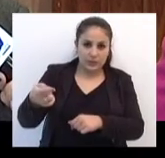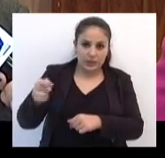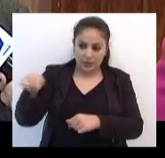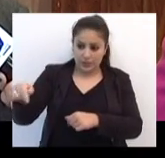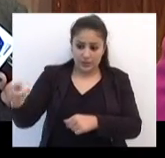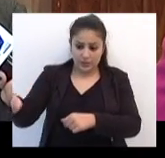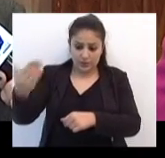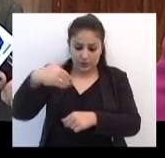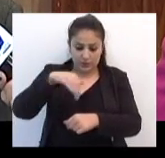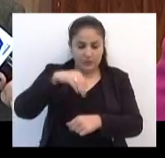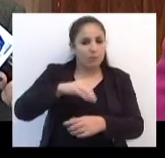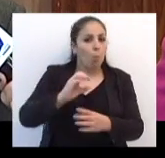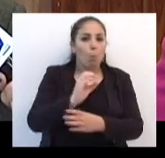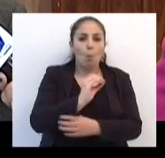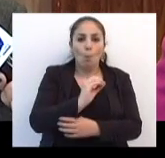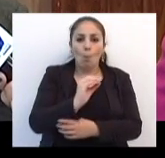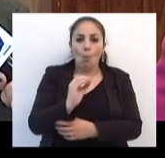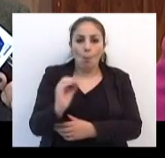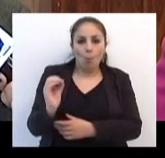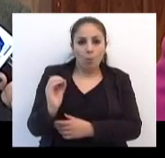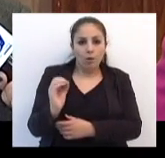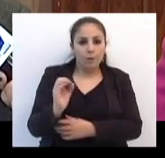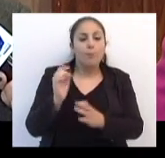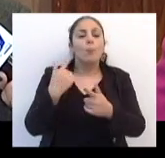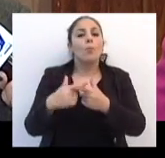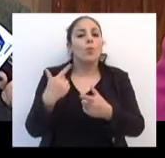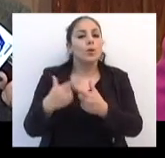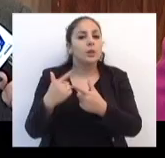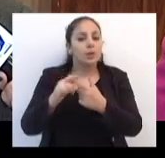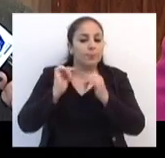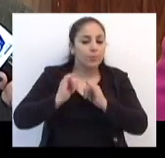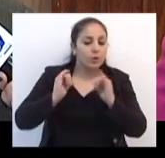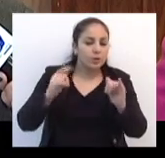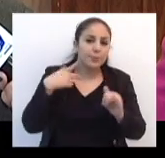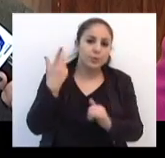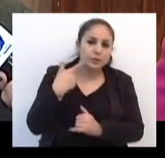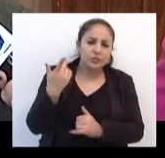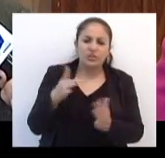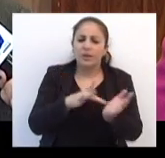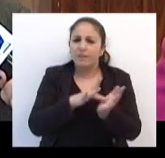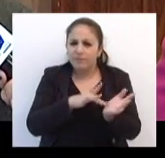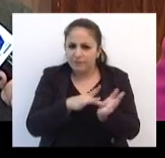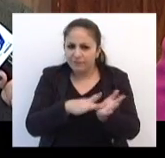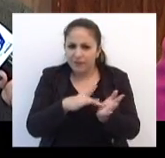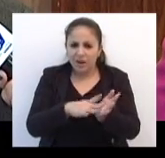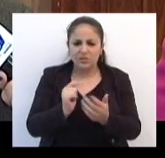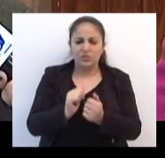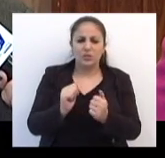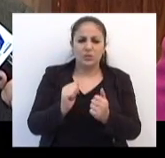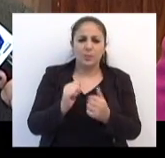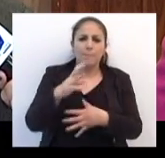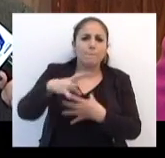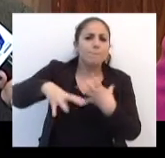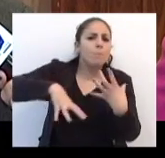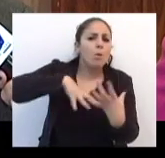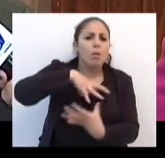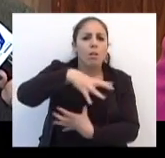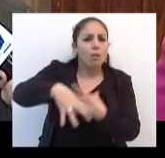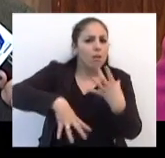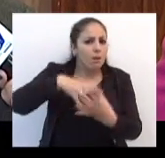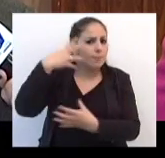do nosso país estão praticamente zerados. Isso porque propagandas políticas enganosas, escândalos